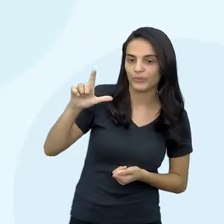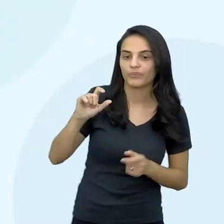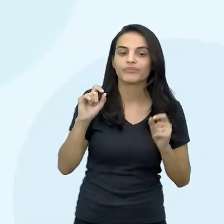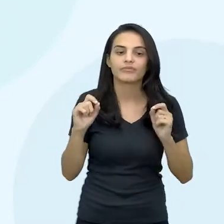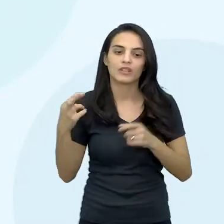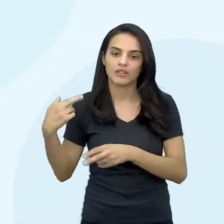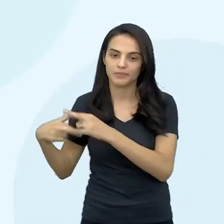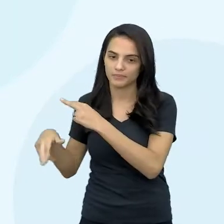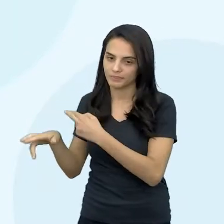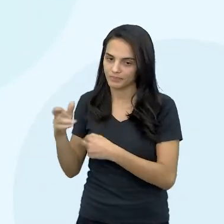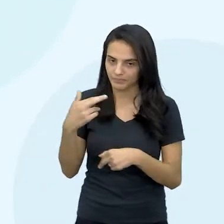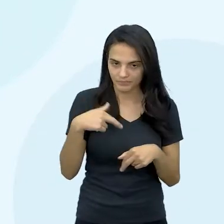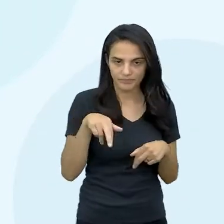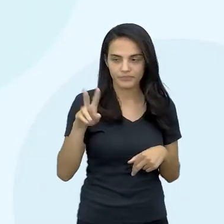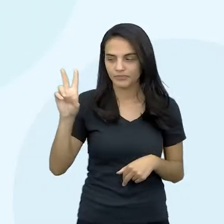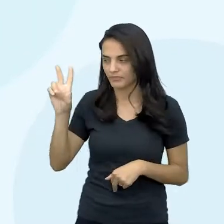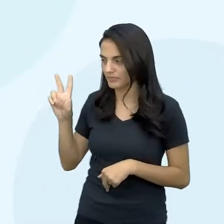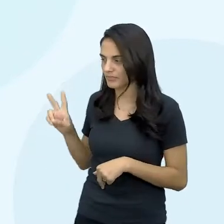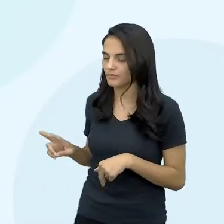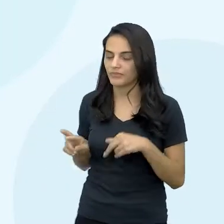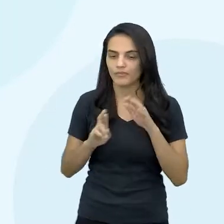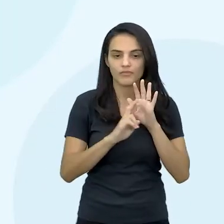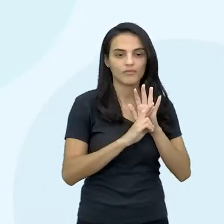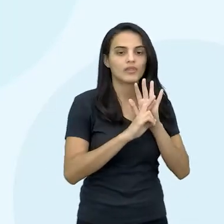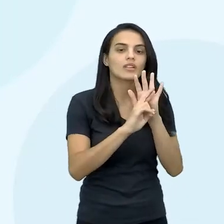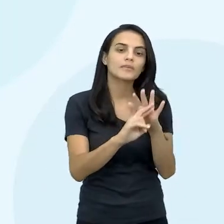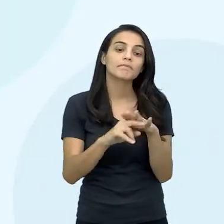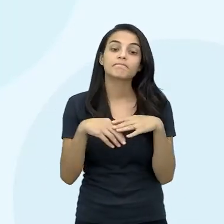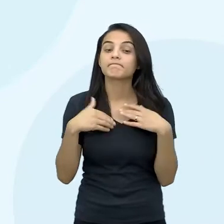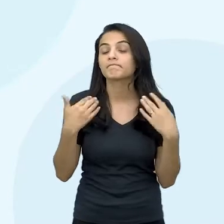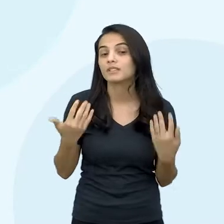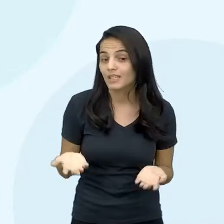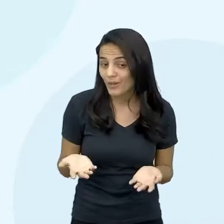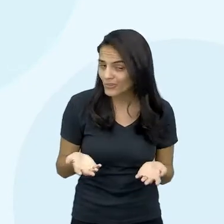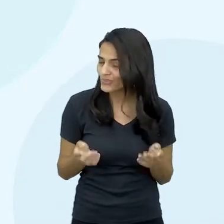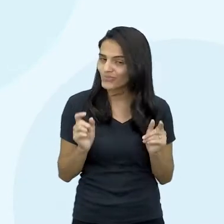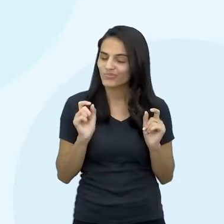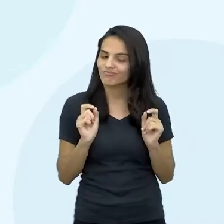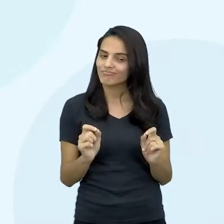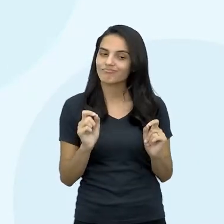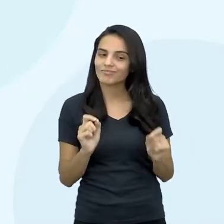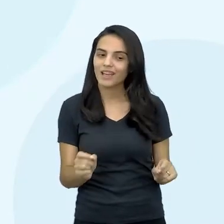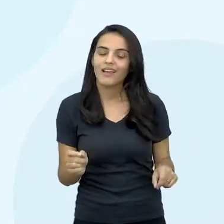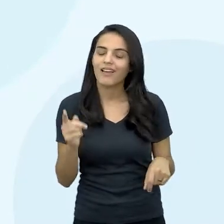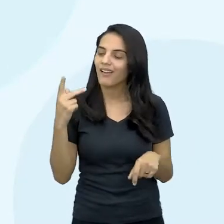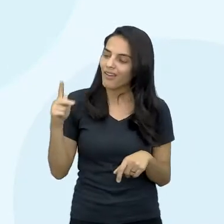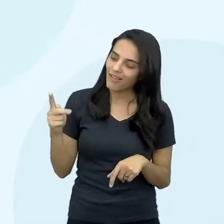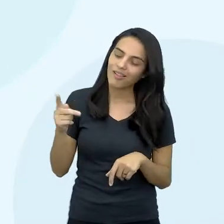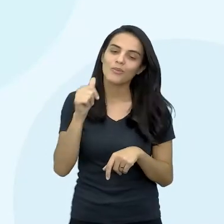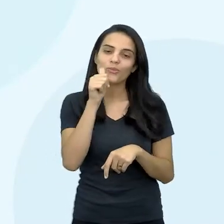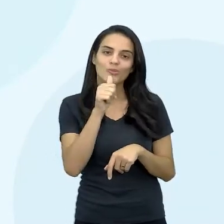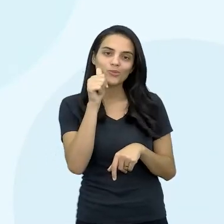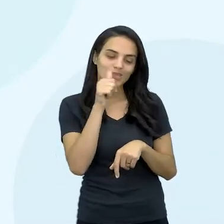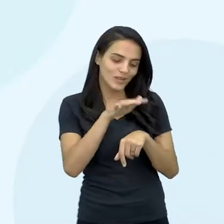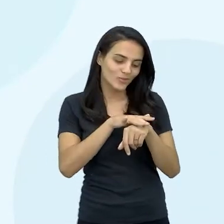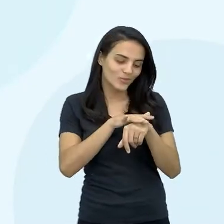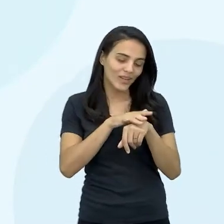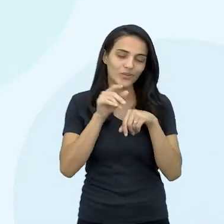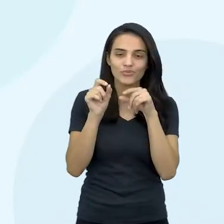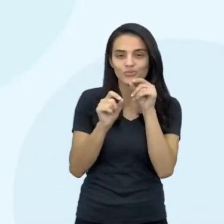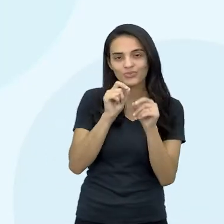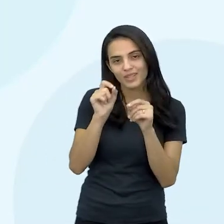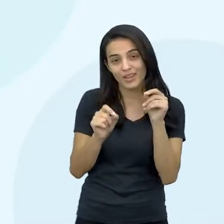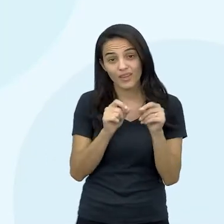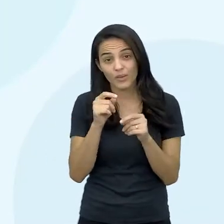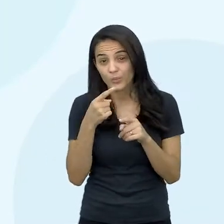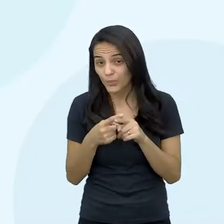relação ao valor de referência. E aí, gente, né, o que que será que essa mulher apresenta, né,